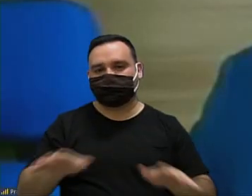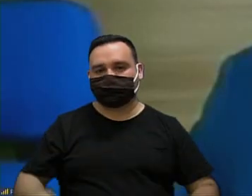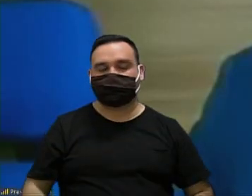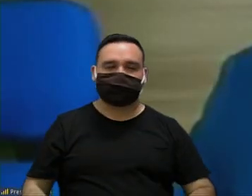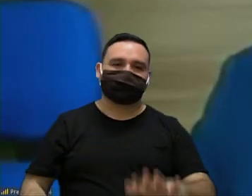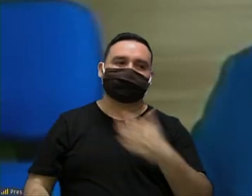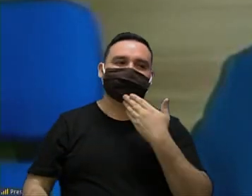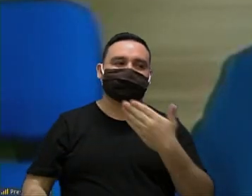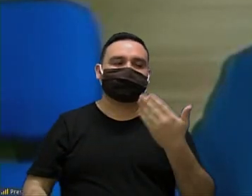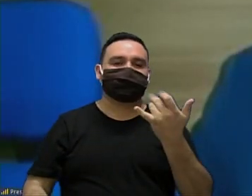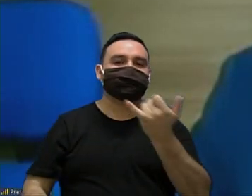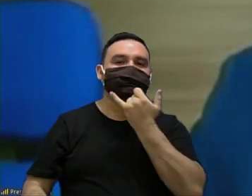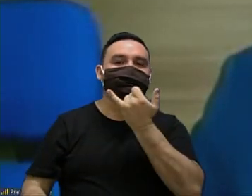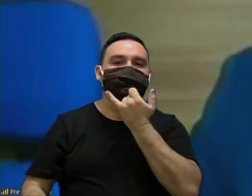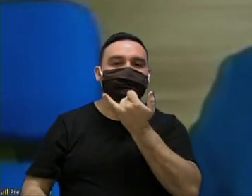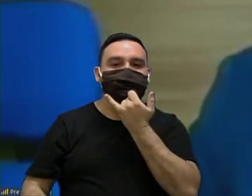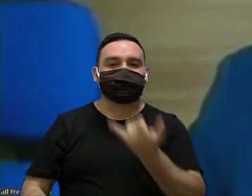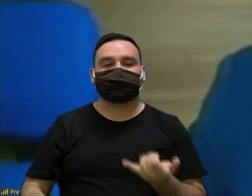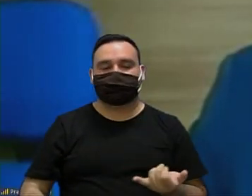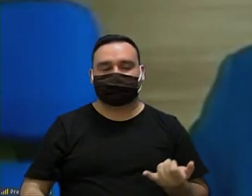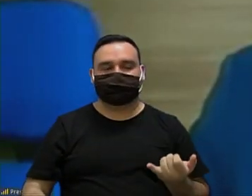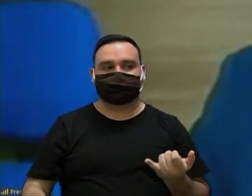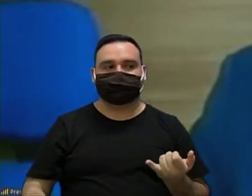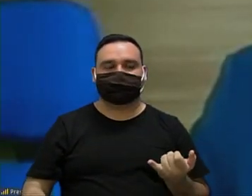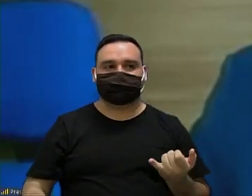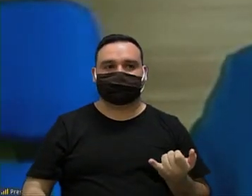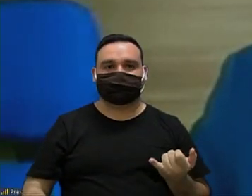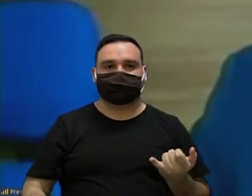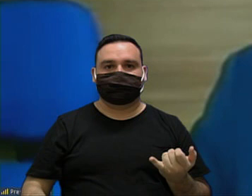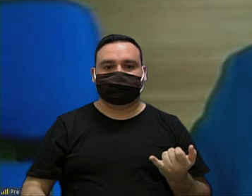desculpas peço desculpas pela